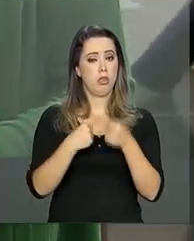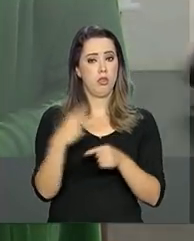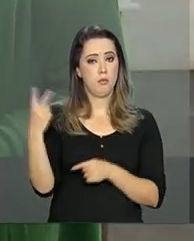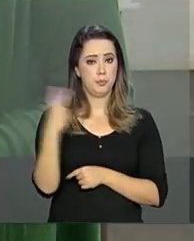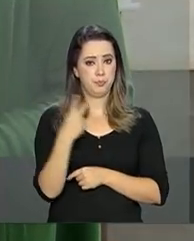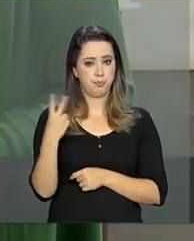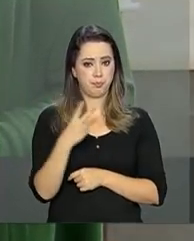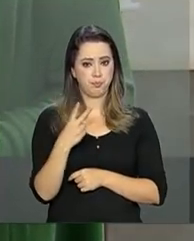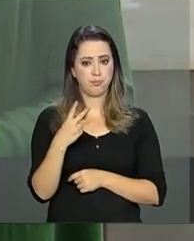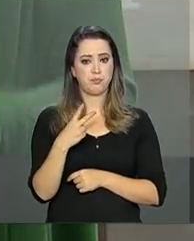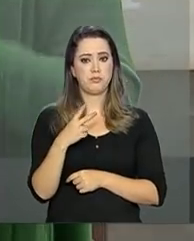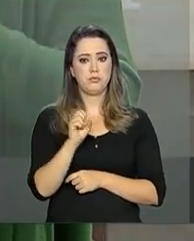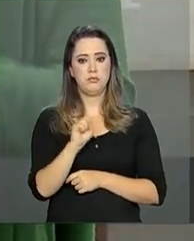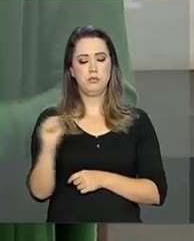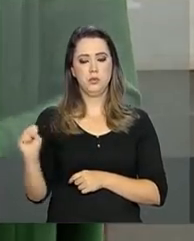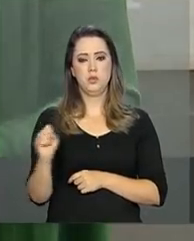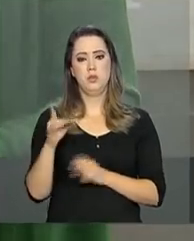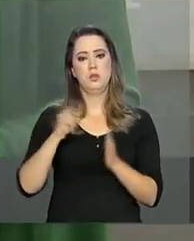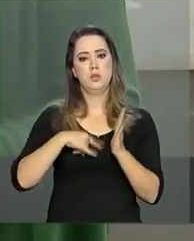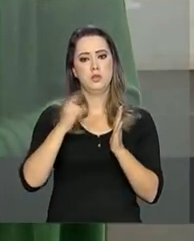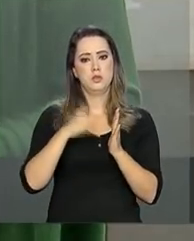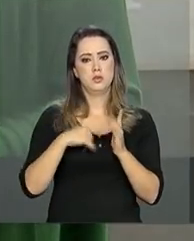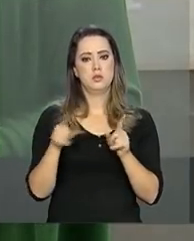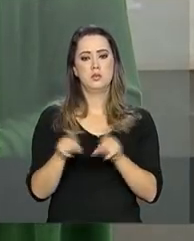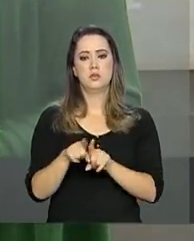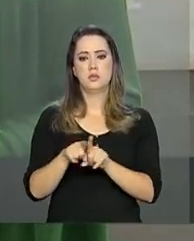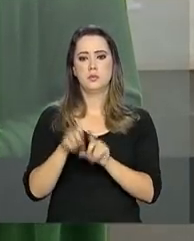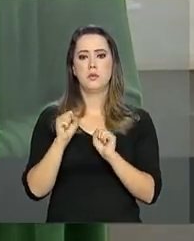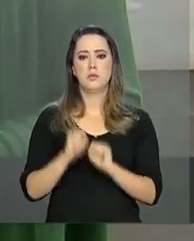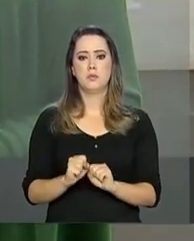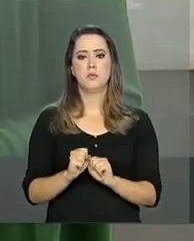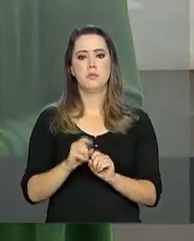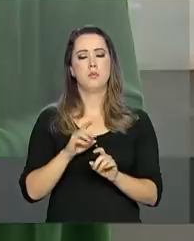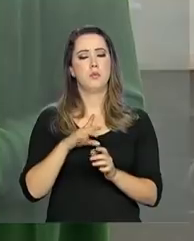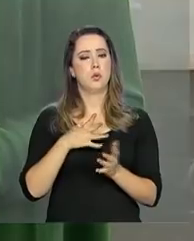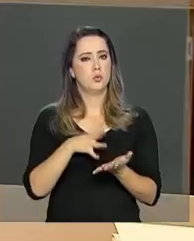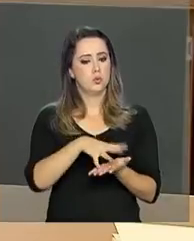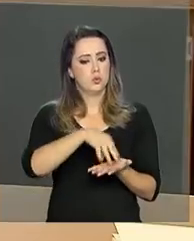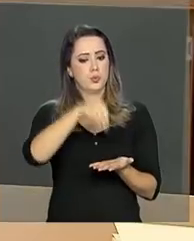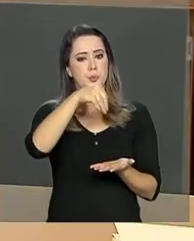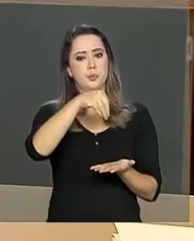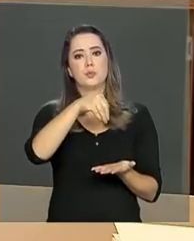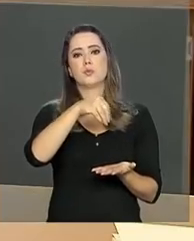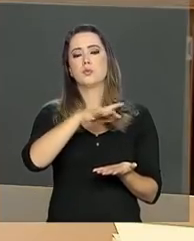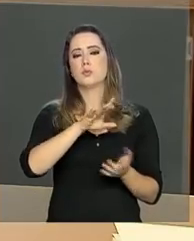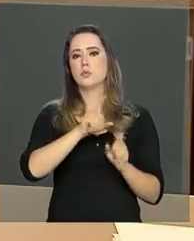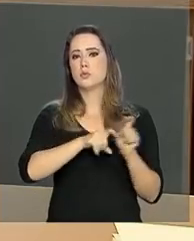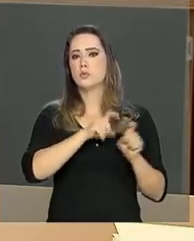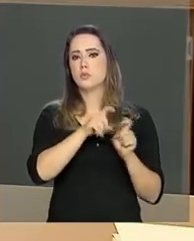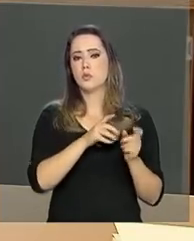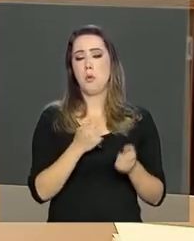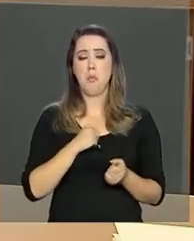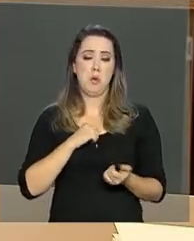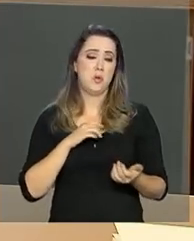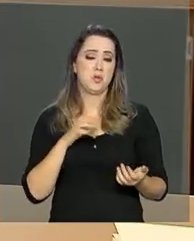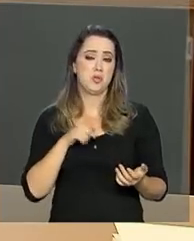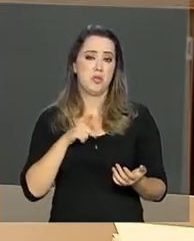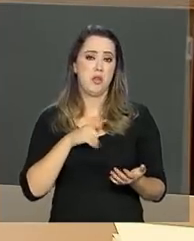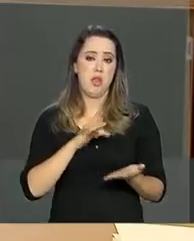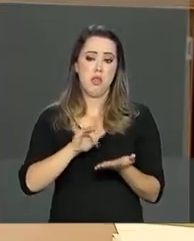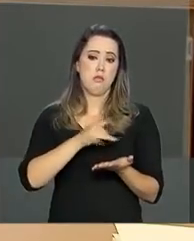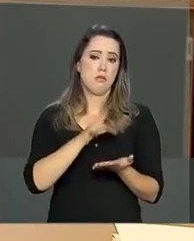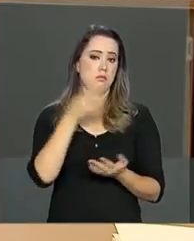carteira digital de motorista, o documento do veículo também poderá ser digitalizado. Você passa a ter ela no celular, quer dizer,